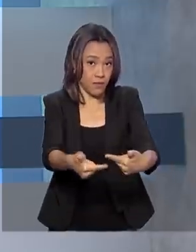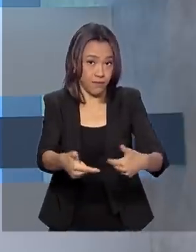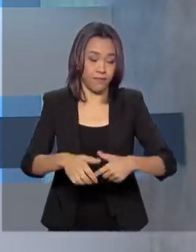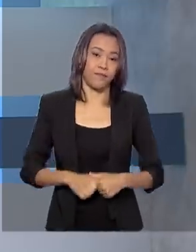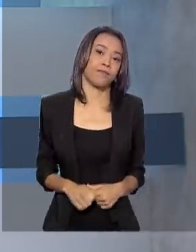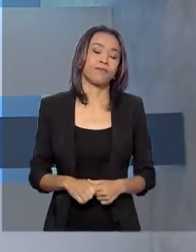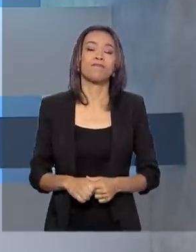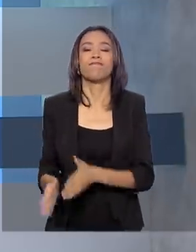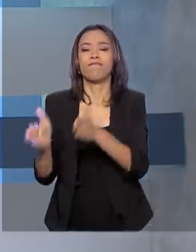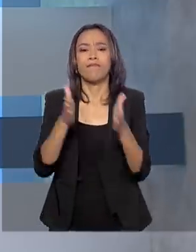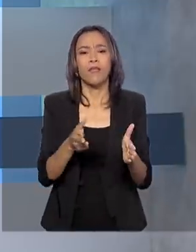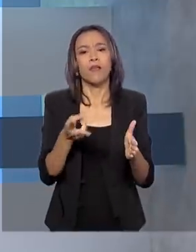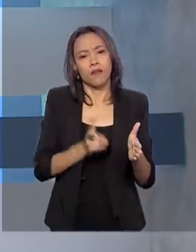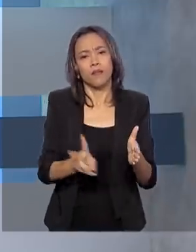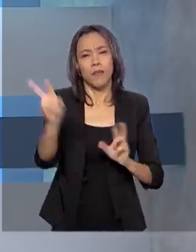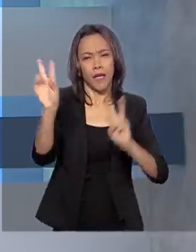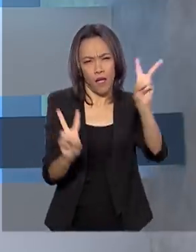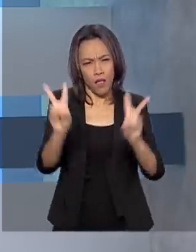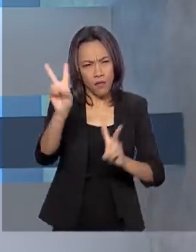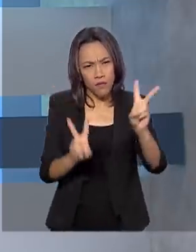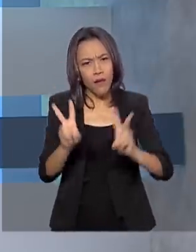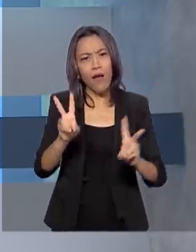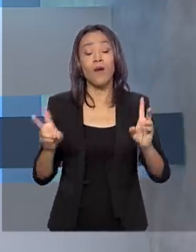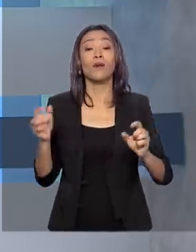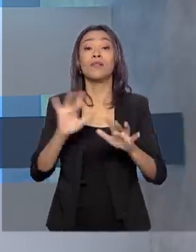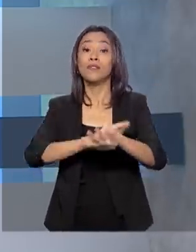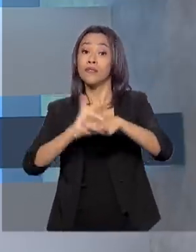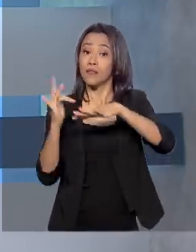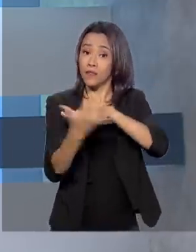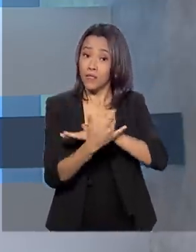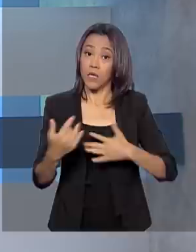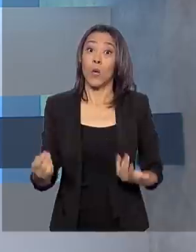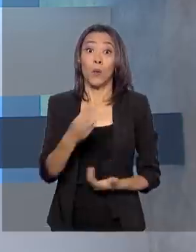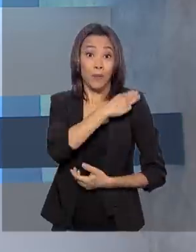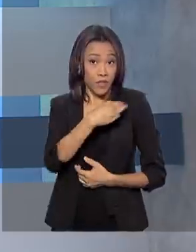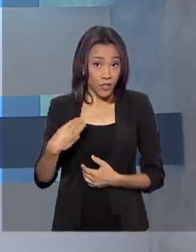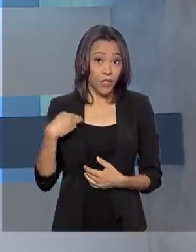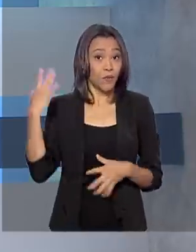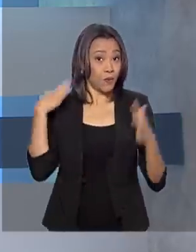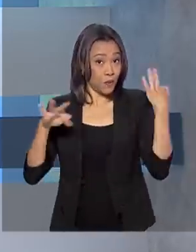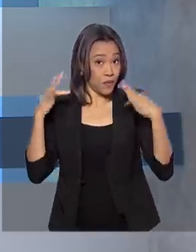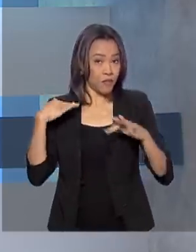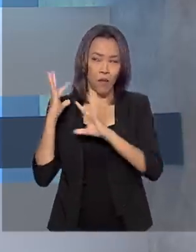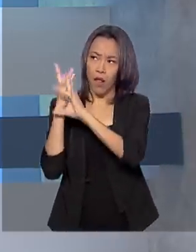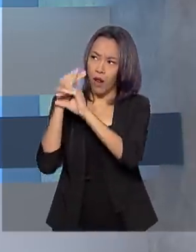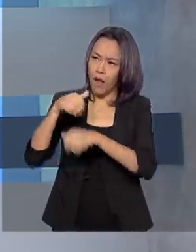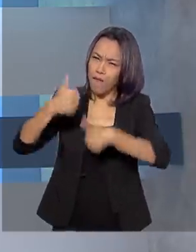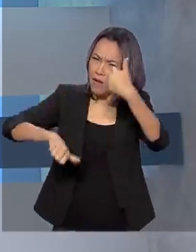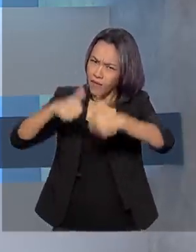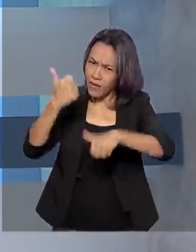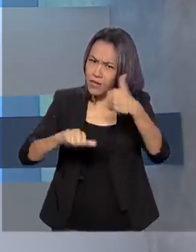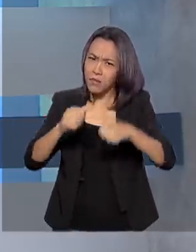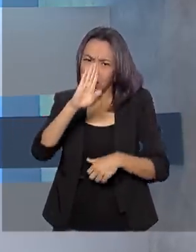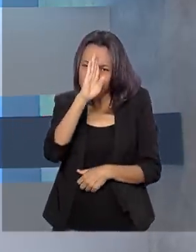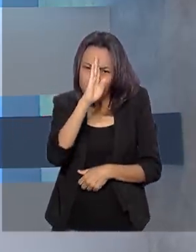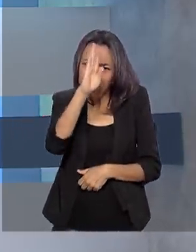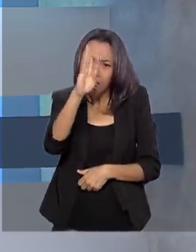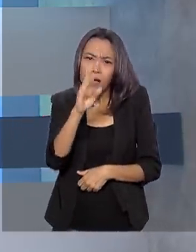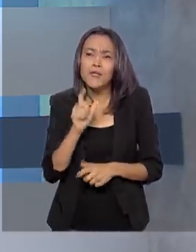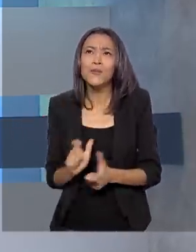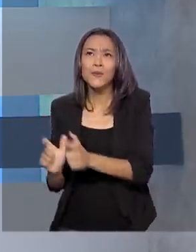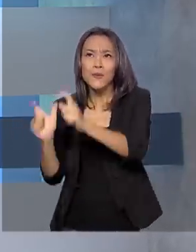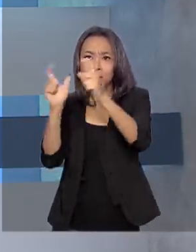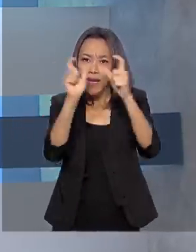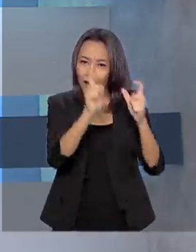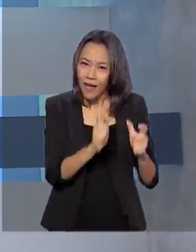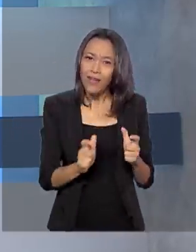E ainda falando em carnaval pelas redes sociais, o ministro do Turismo fez um balanço das visitas técnicas pelos principais destinos dos folhões